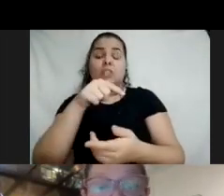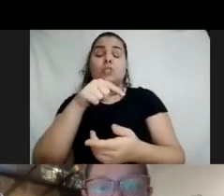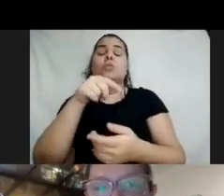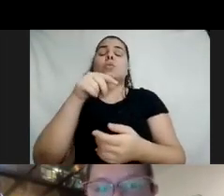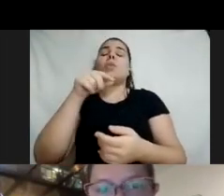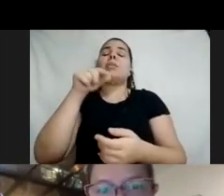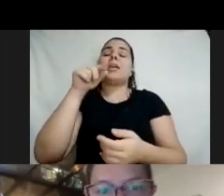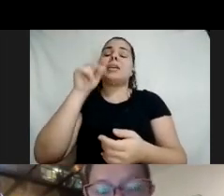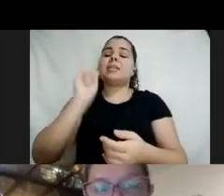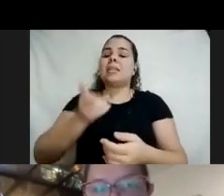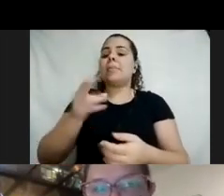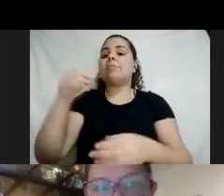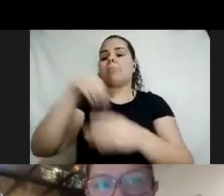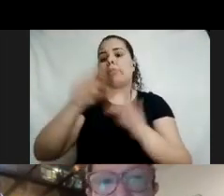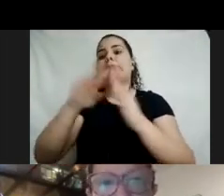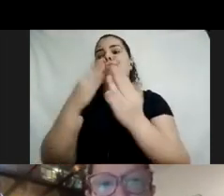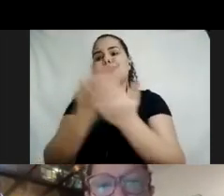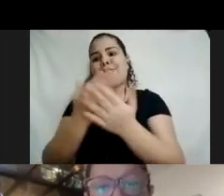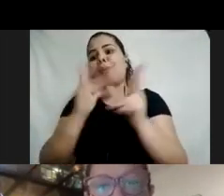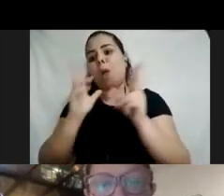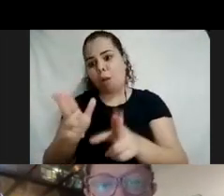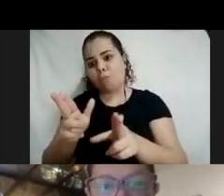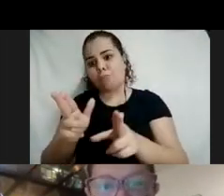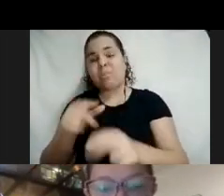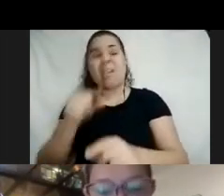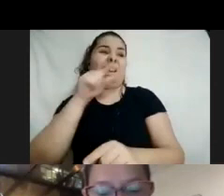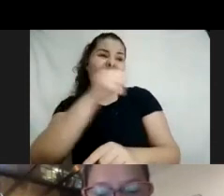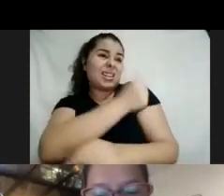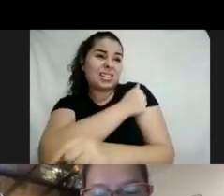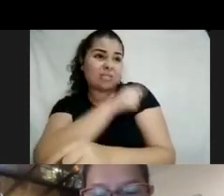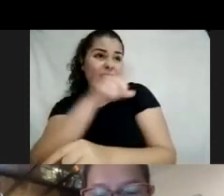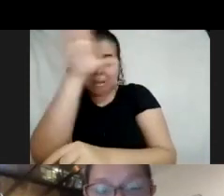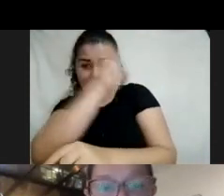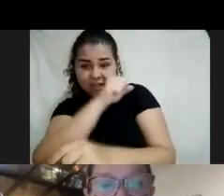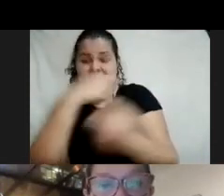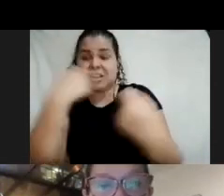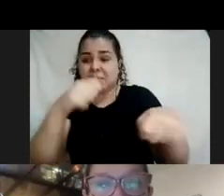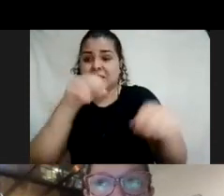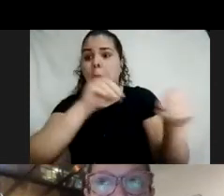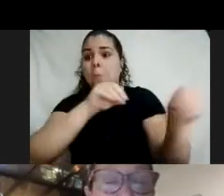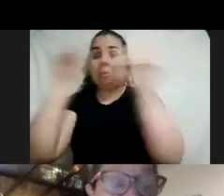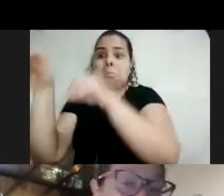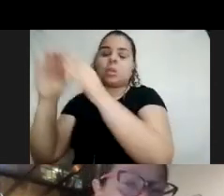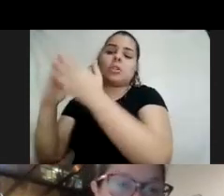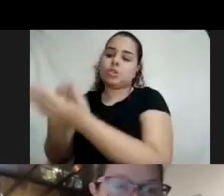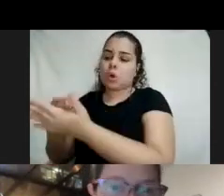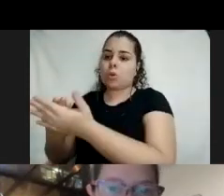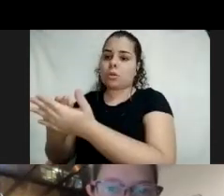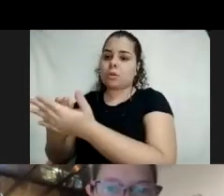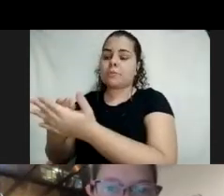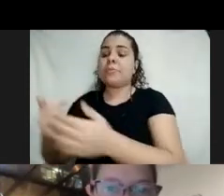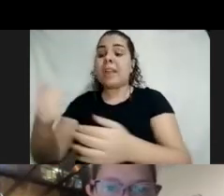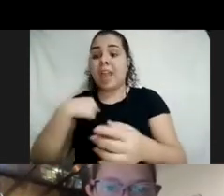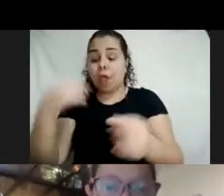esse aluno não aprende, então ele precisa sair daqui e ir para uma especialização. Eu fiz magistério e eu não estudei